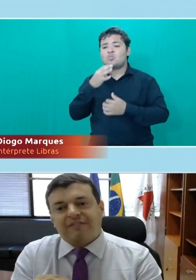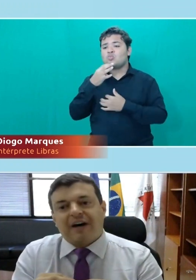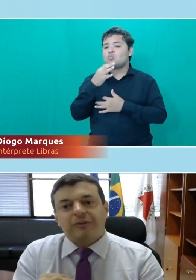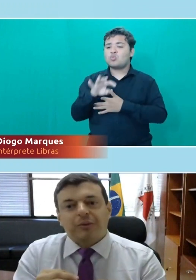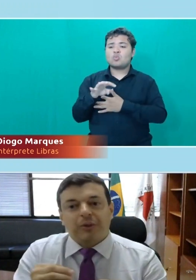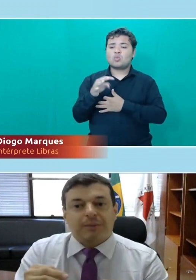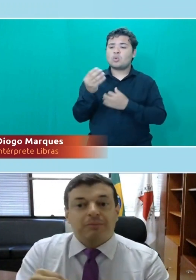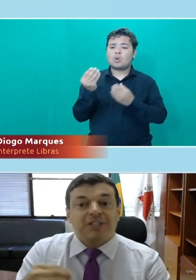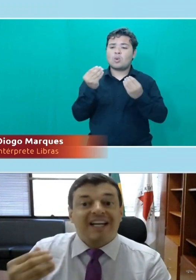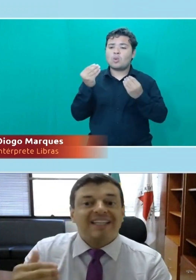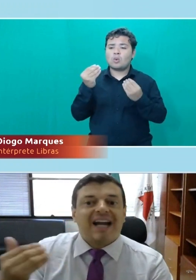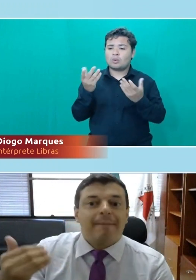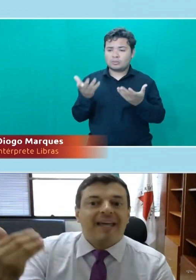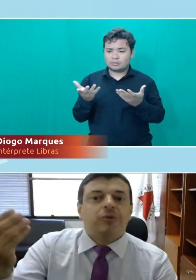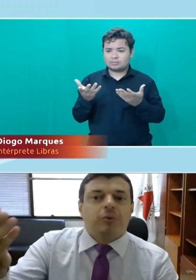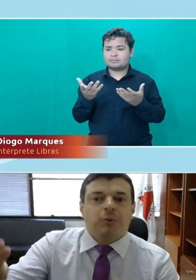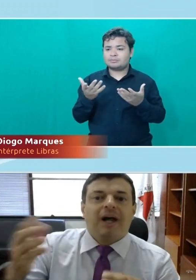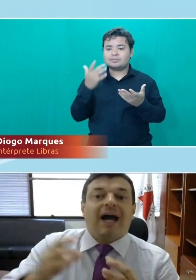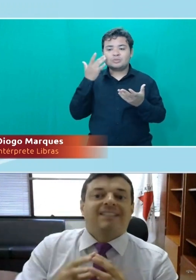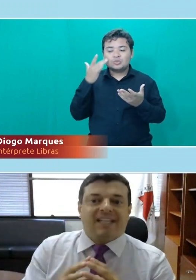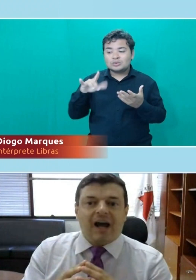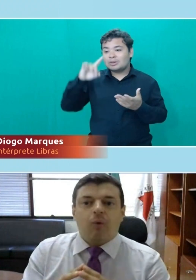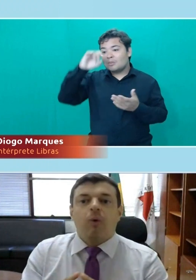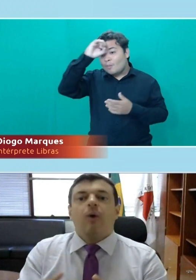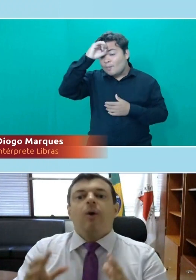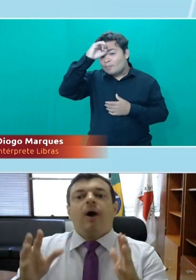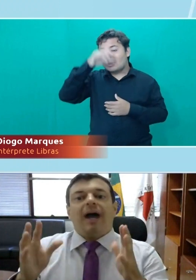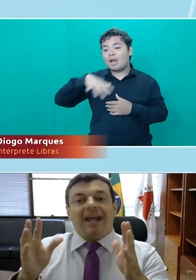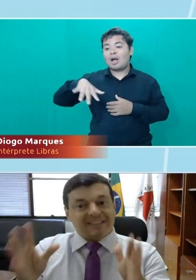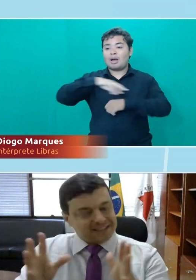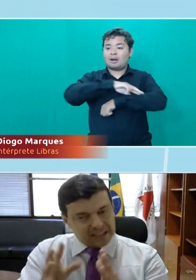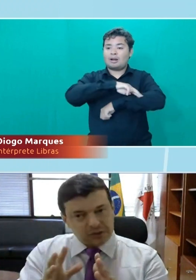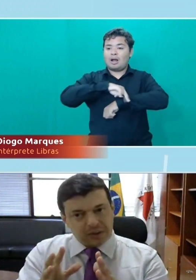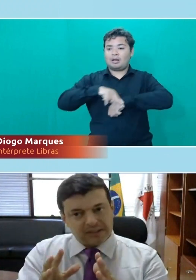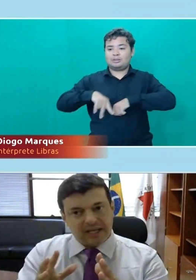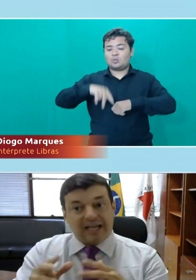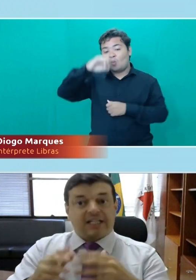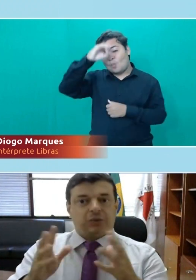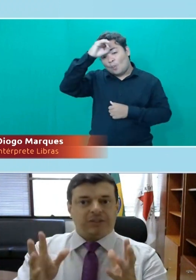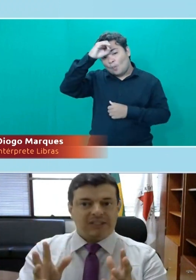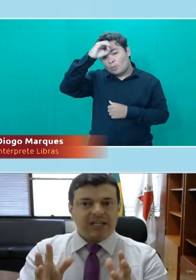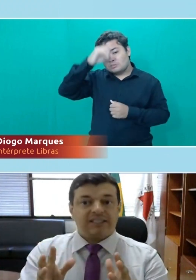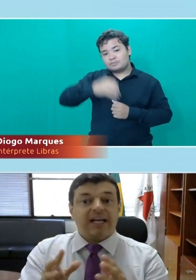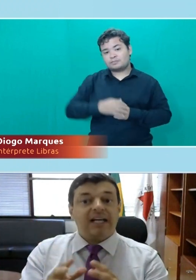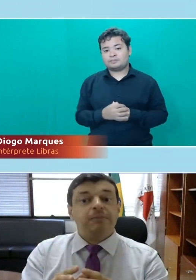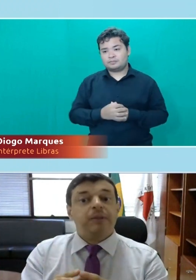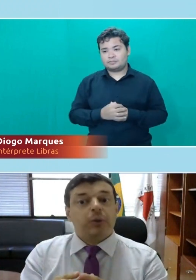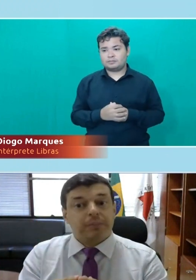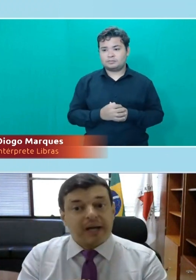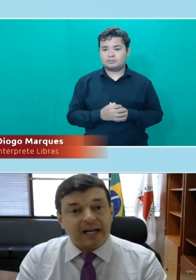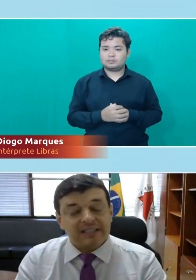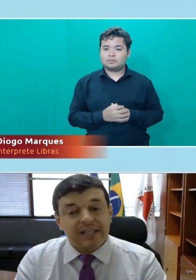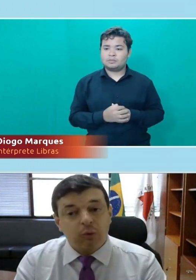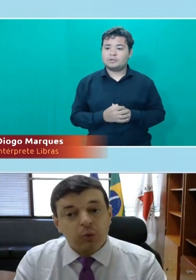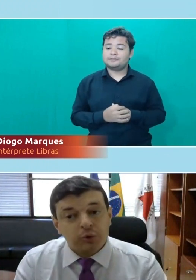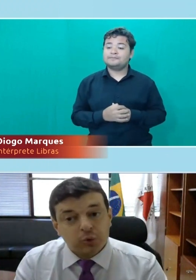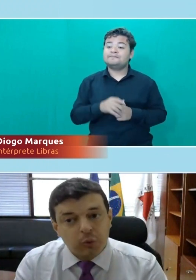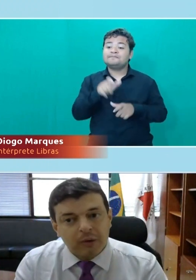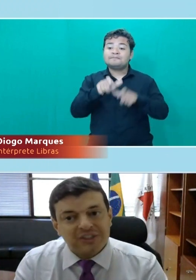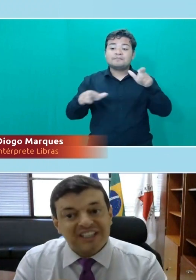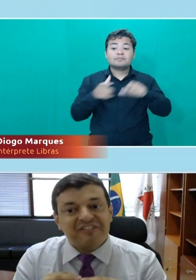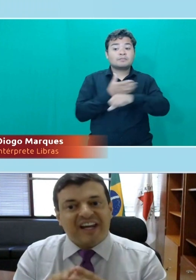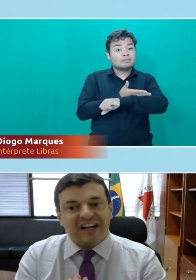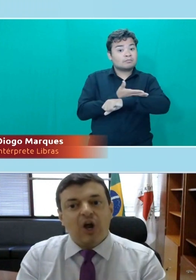ou seja, falta o que nós chamamos de letramento racial, essas questões, as questões raciais. Aliás, as pessoas brancas não